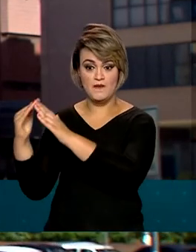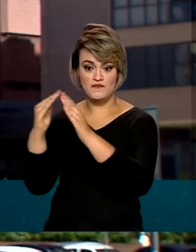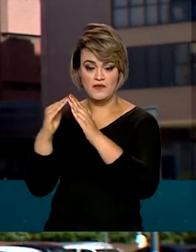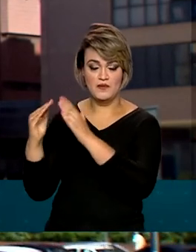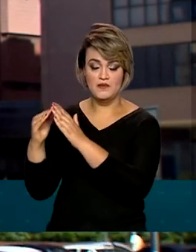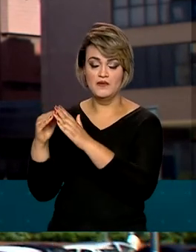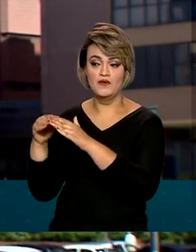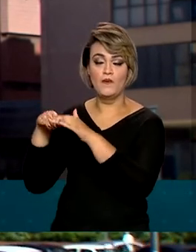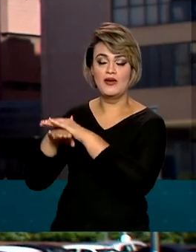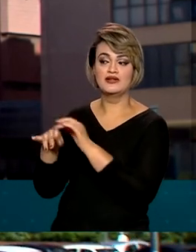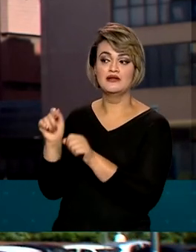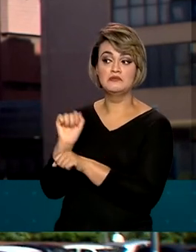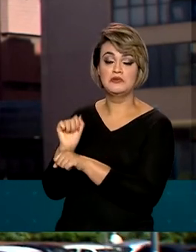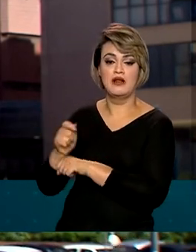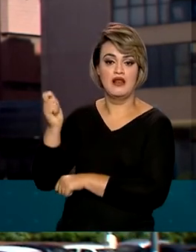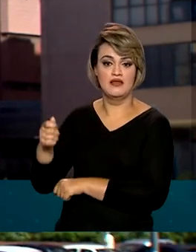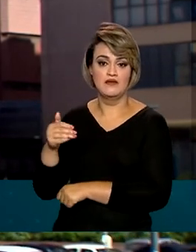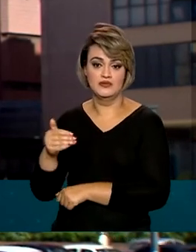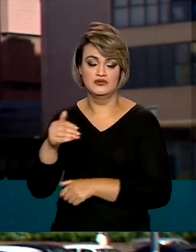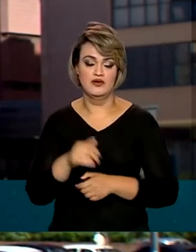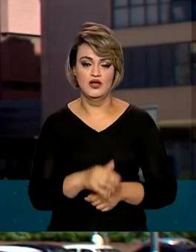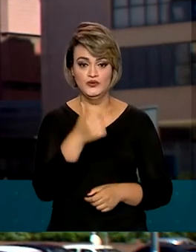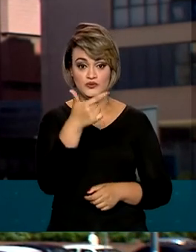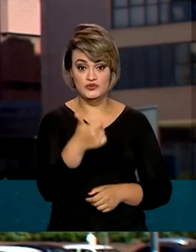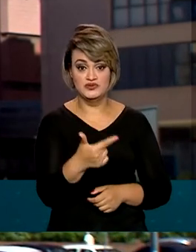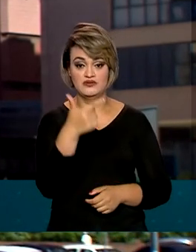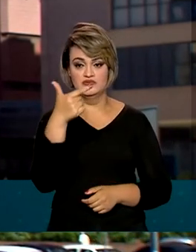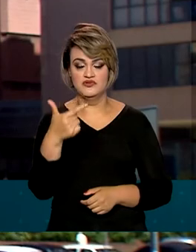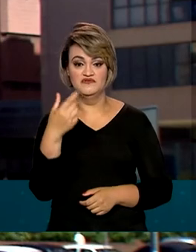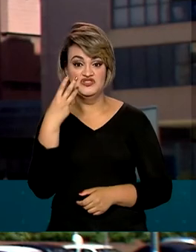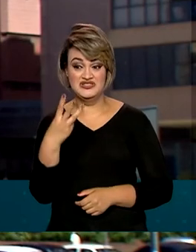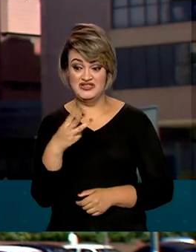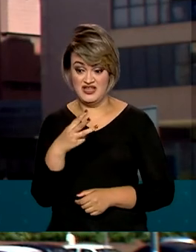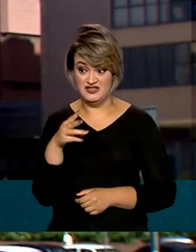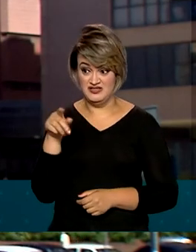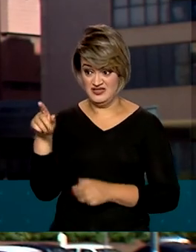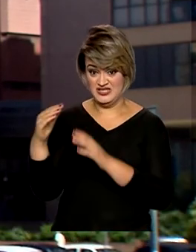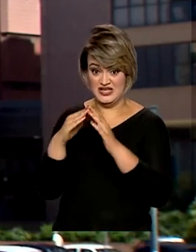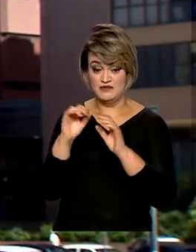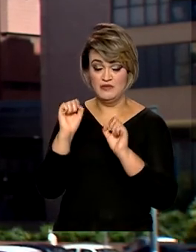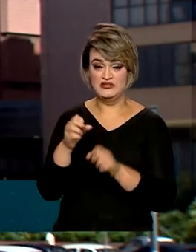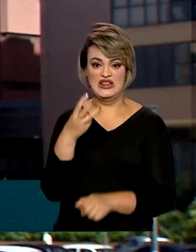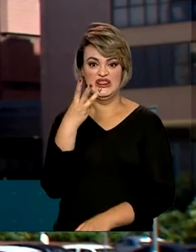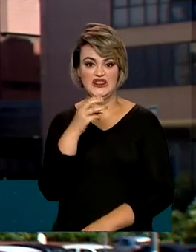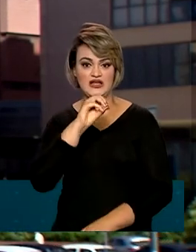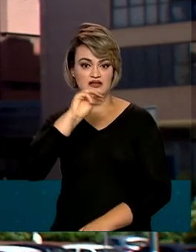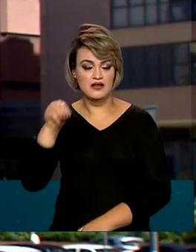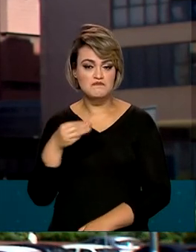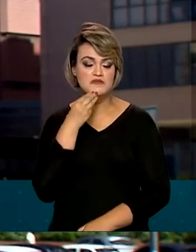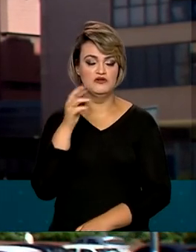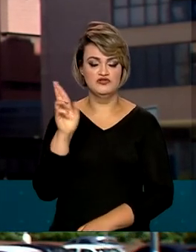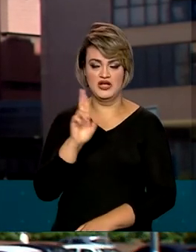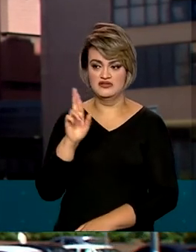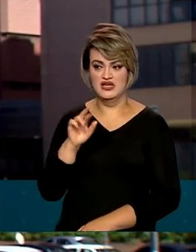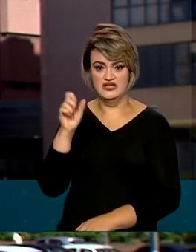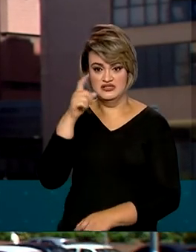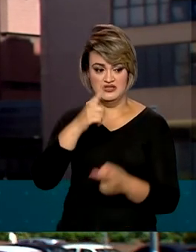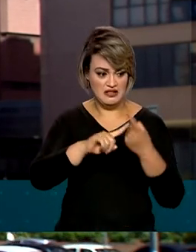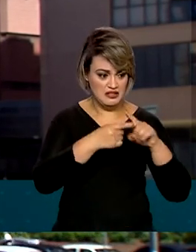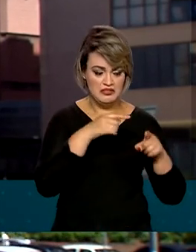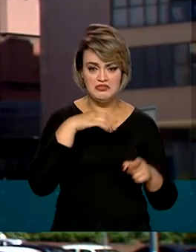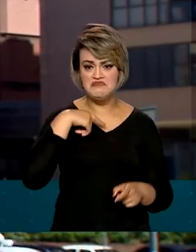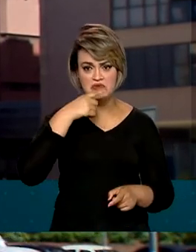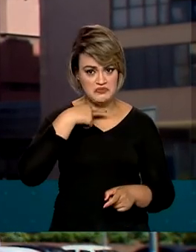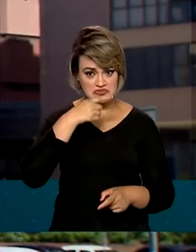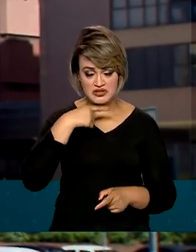no acervo. 223 deles com valor acima de 30 milhões de reais. Caso não haja solução, os